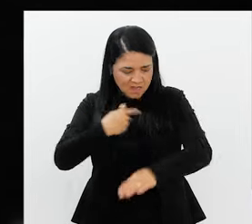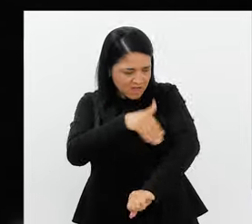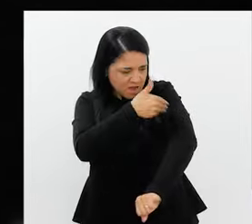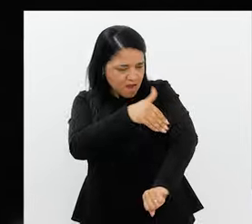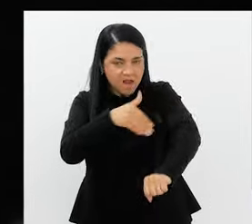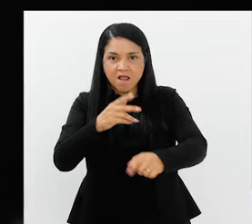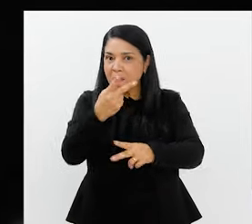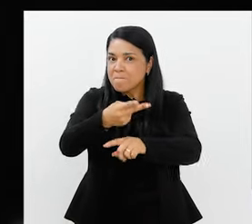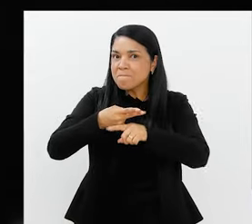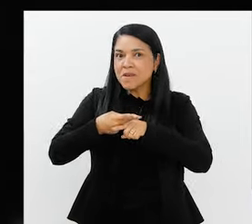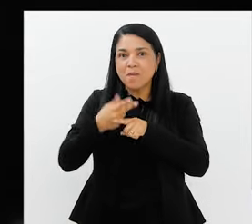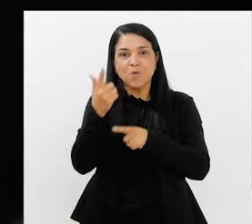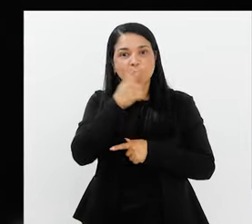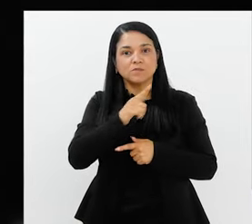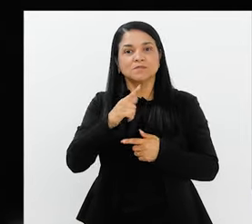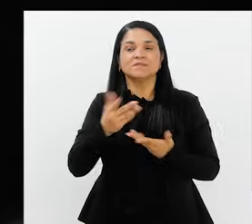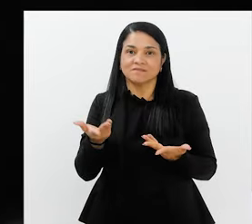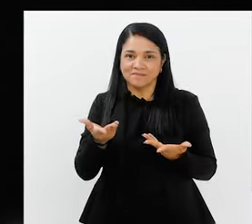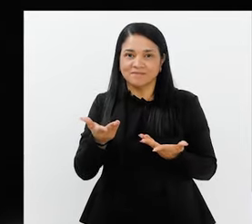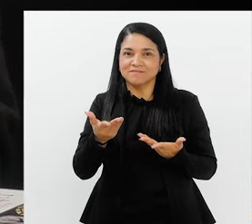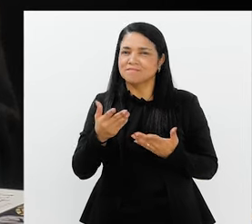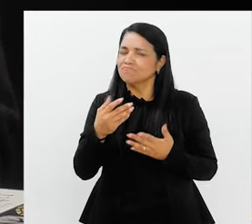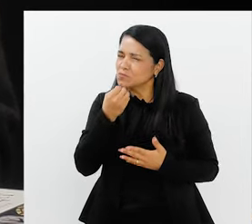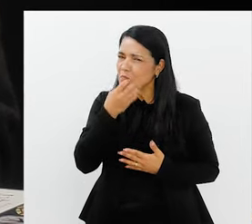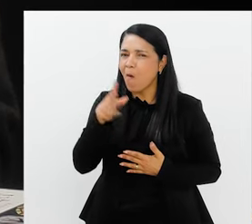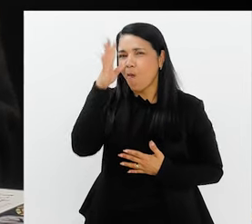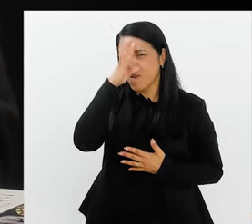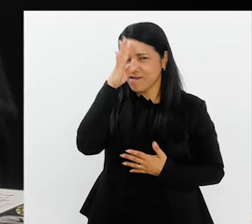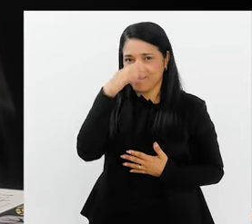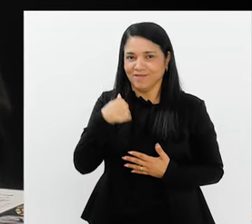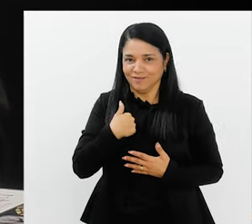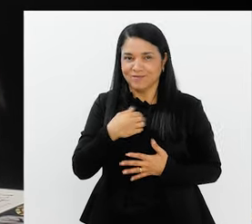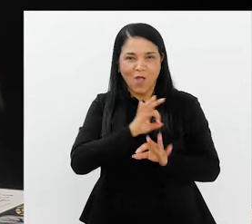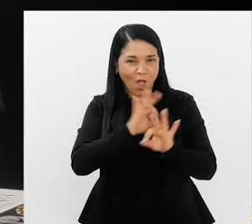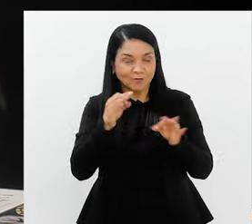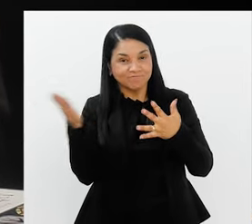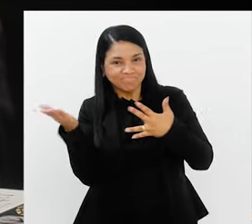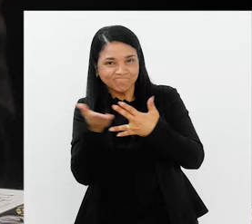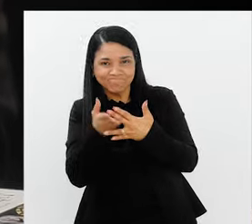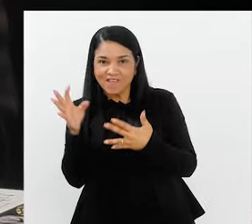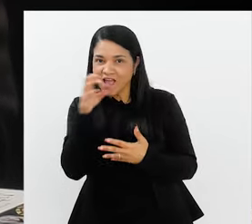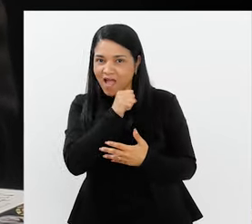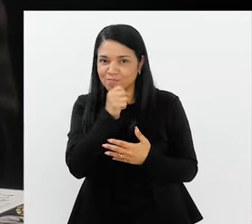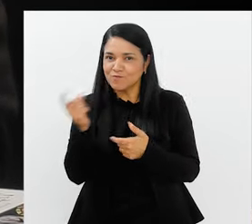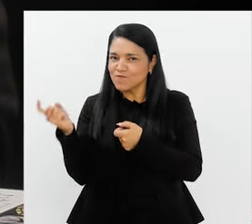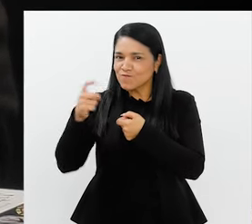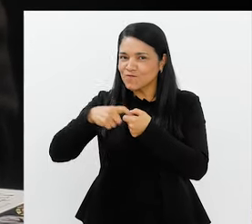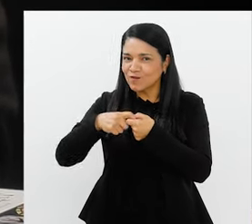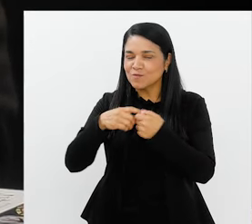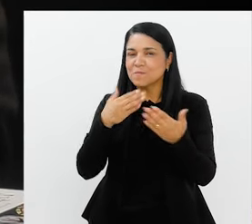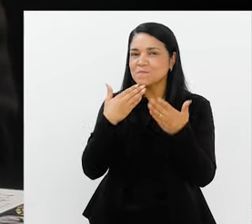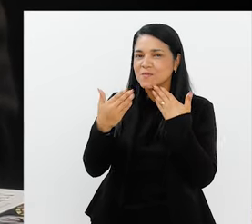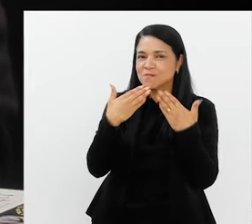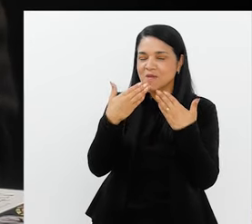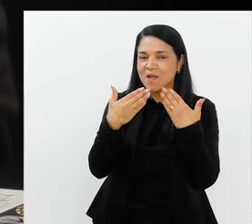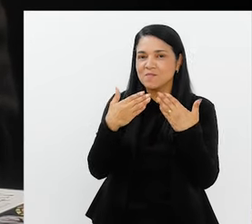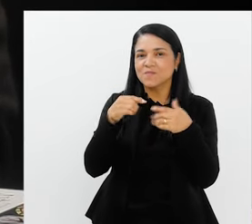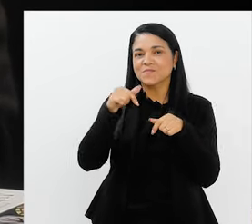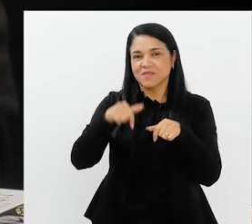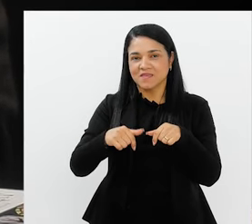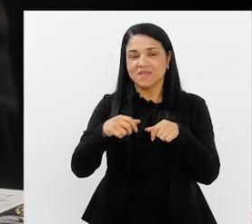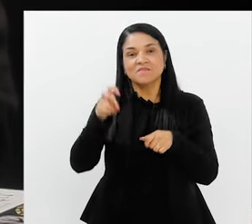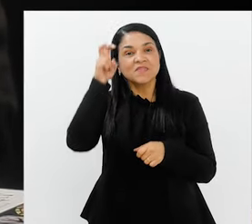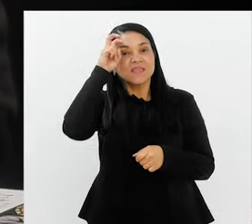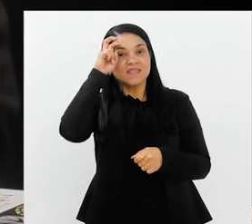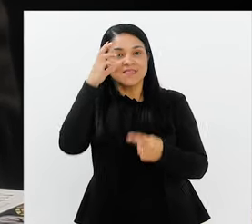isso é muito bacana. Que ótimo isso, né? Bem, vamos para um rápido intervalo e eu volto já com mais um